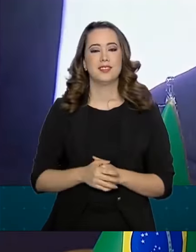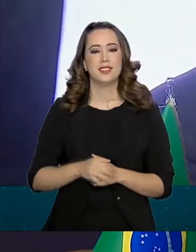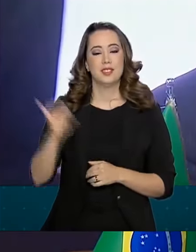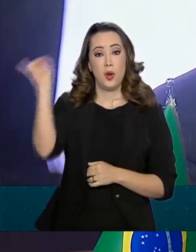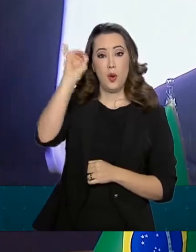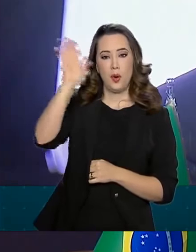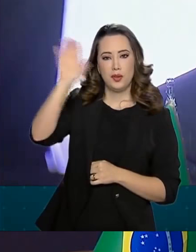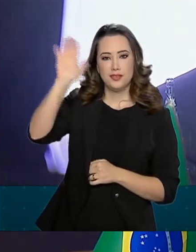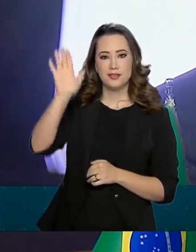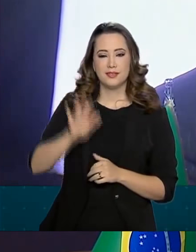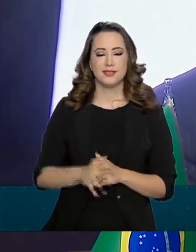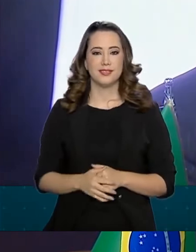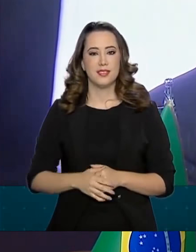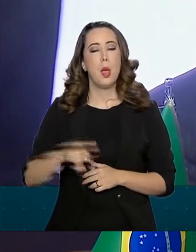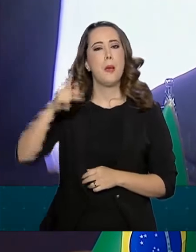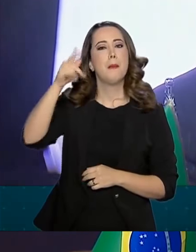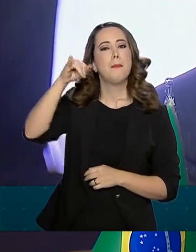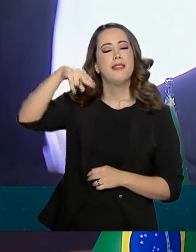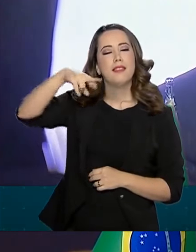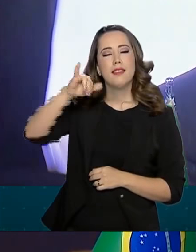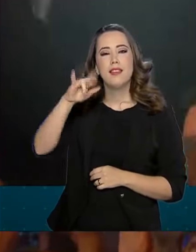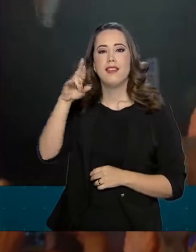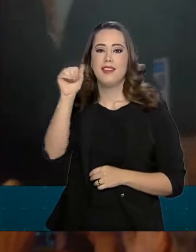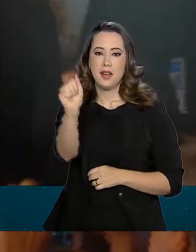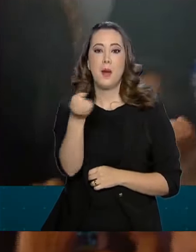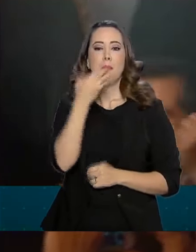Oi? Pineira, bem-vindo.